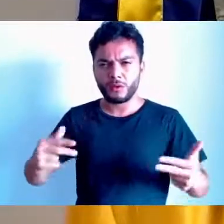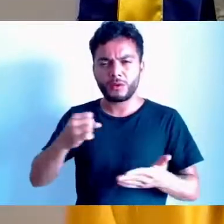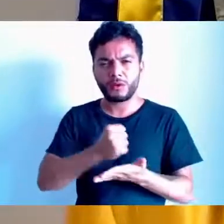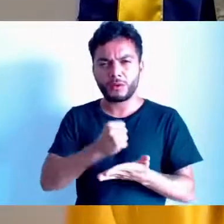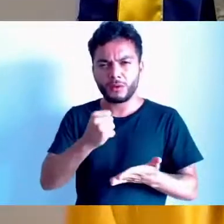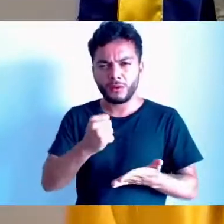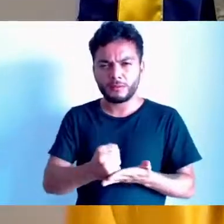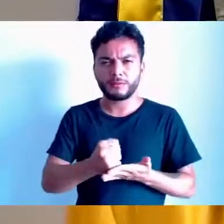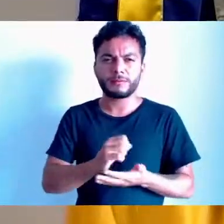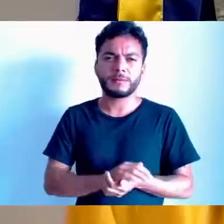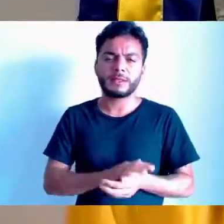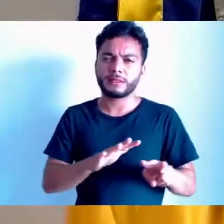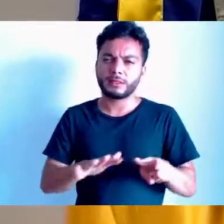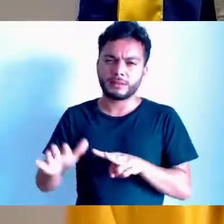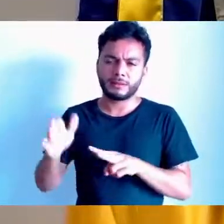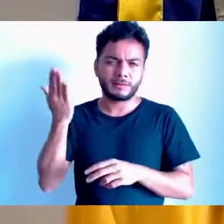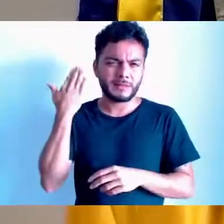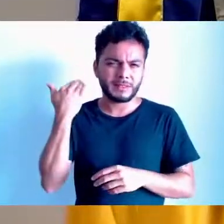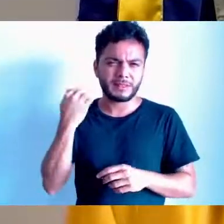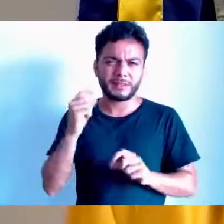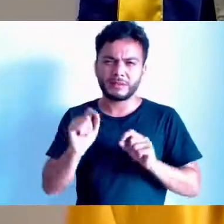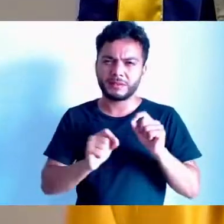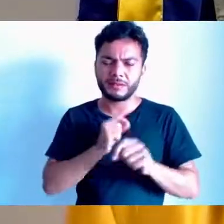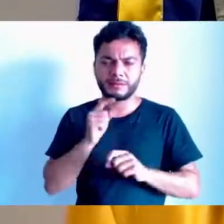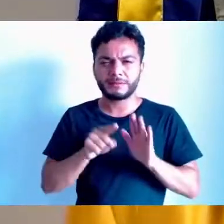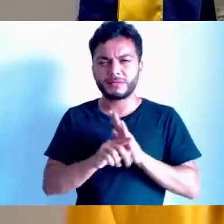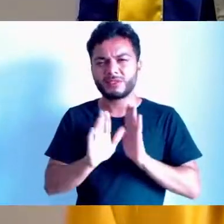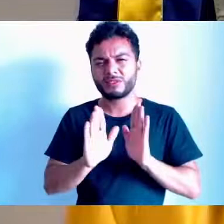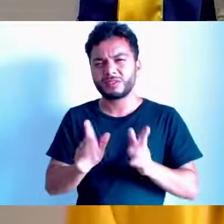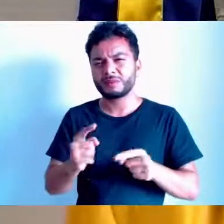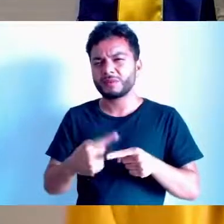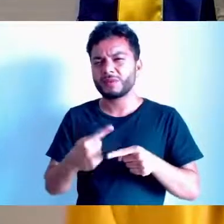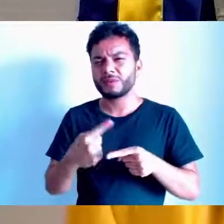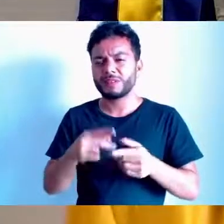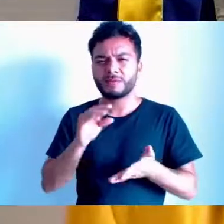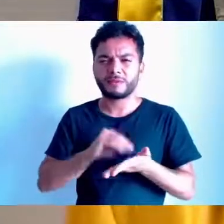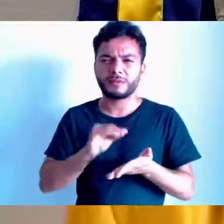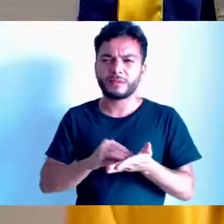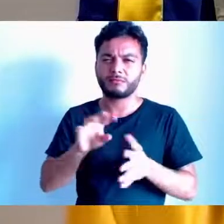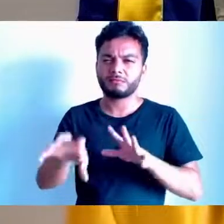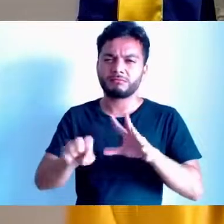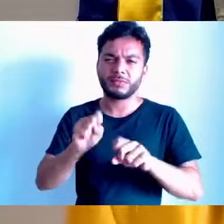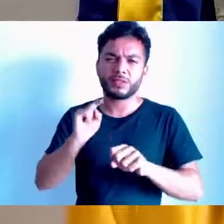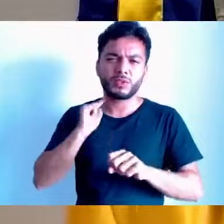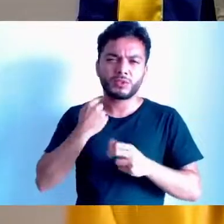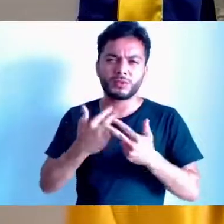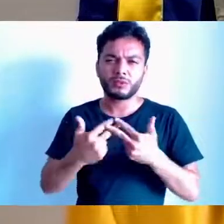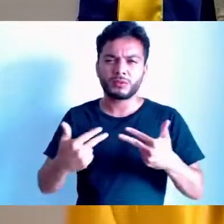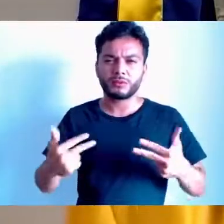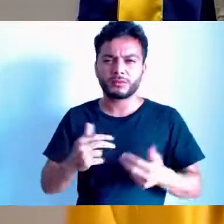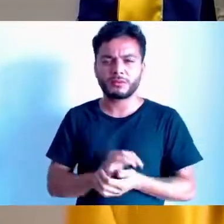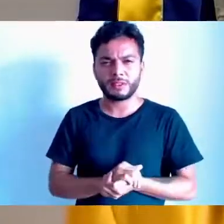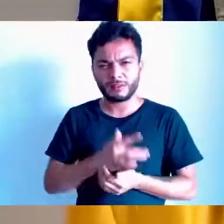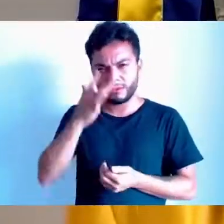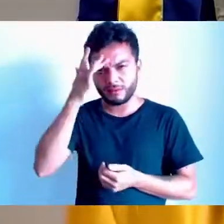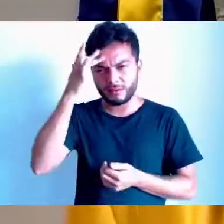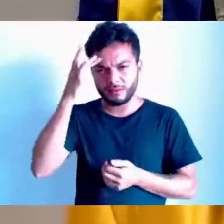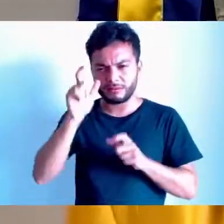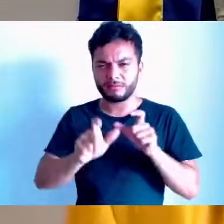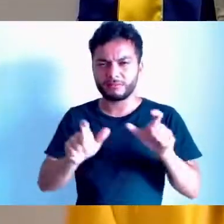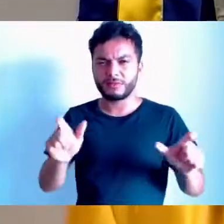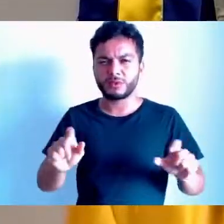recolhendo o lixo. Aí a gente vem para cá, as pessoas estão falando aqui, as pessoas estão mandando